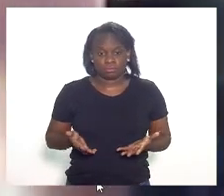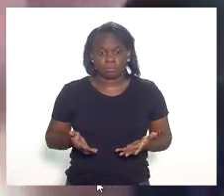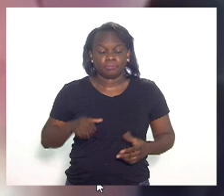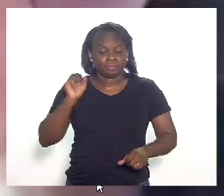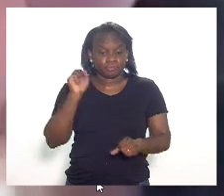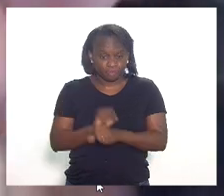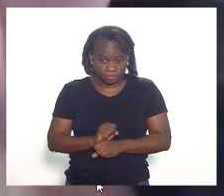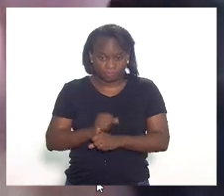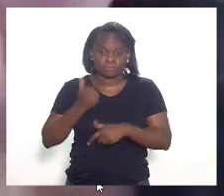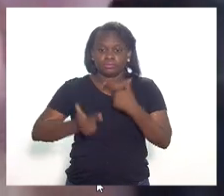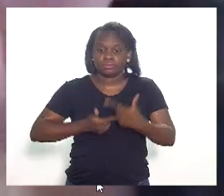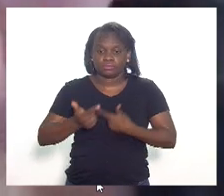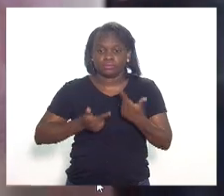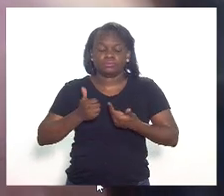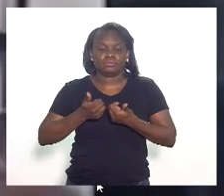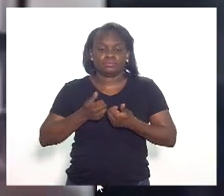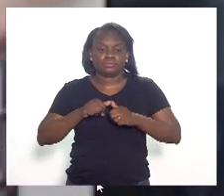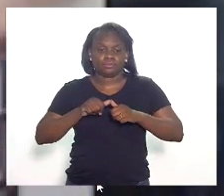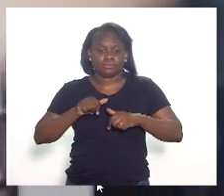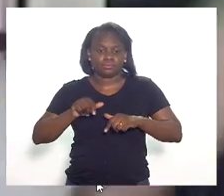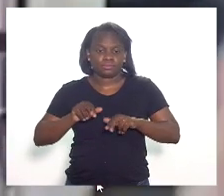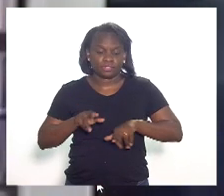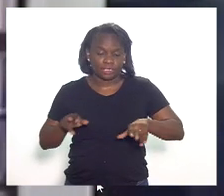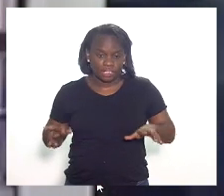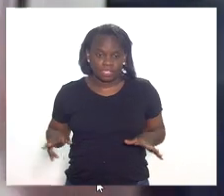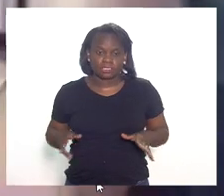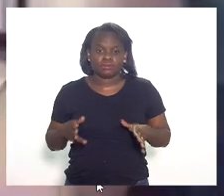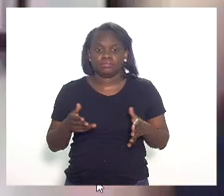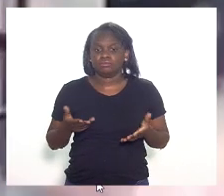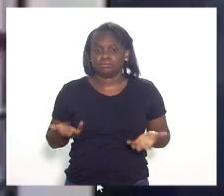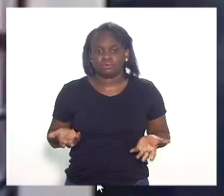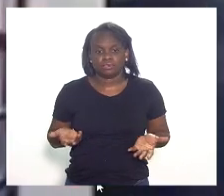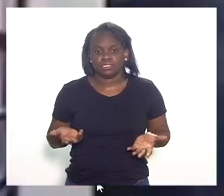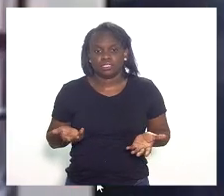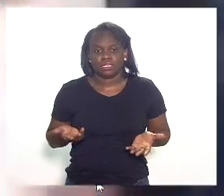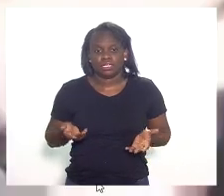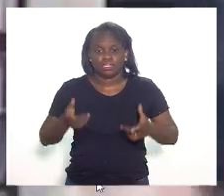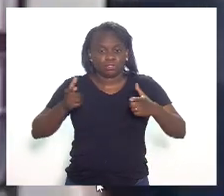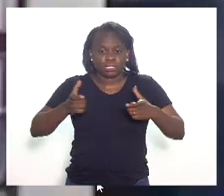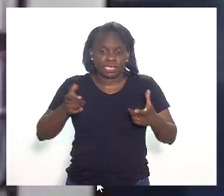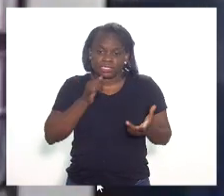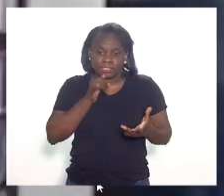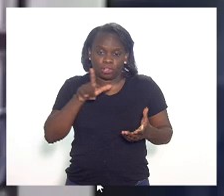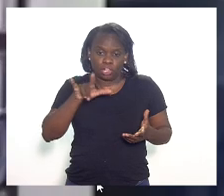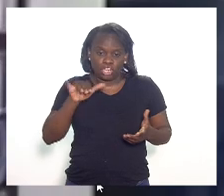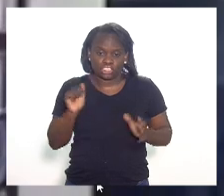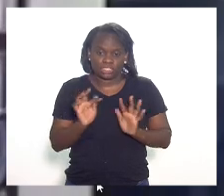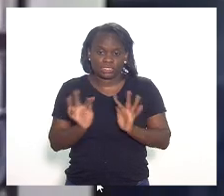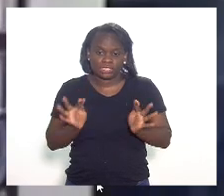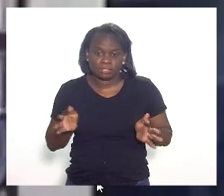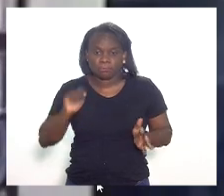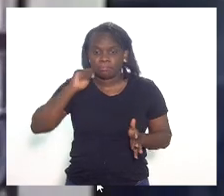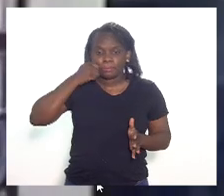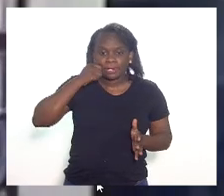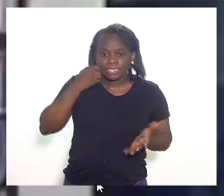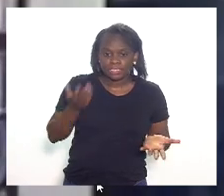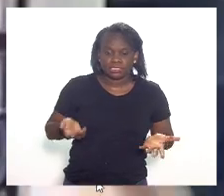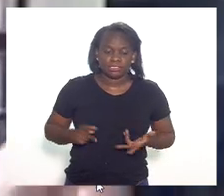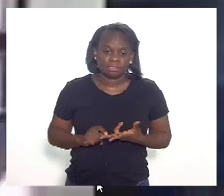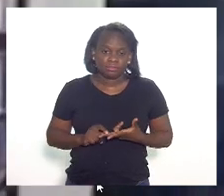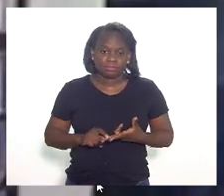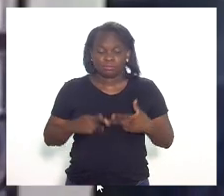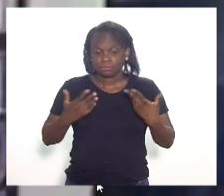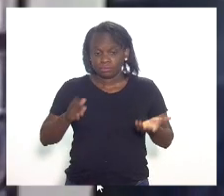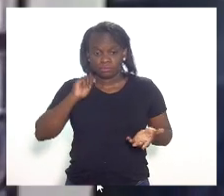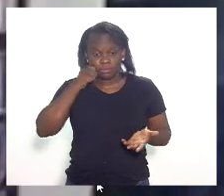Parar uma atividade, pega um estabelecimento comercial simples, uma padaria. Então,